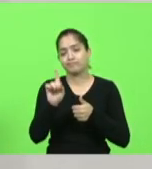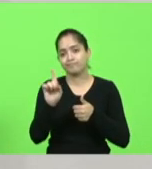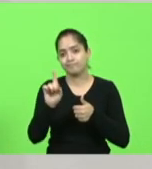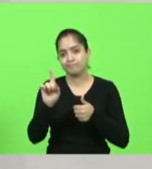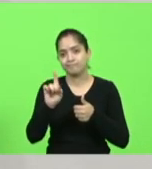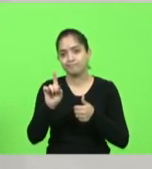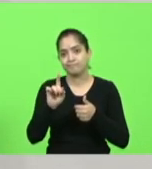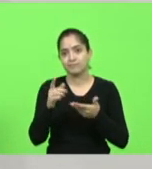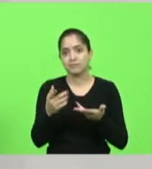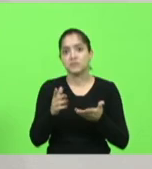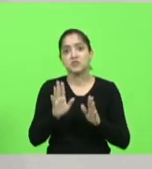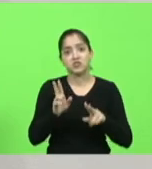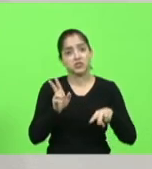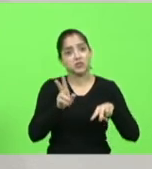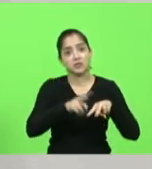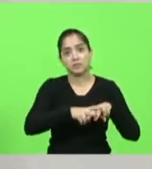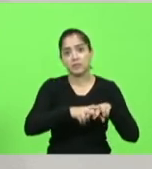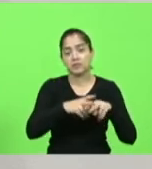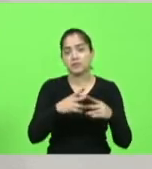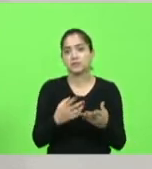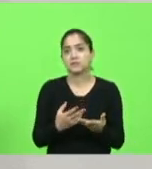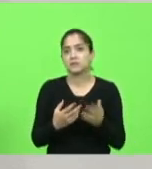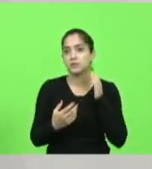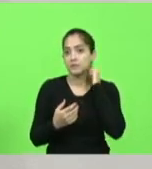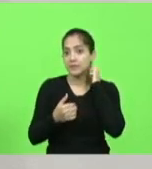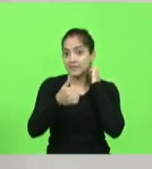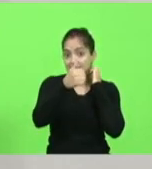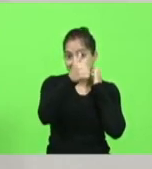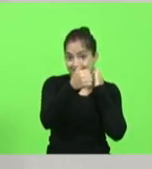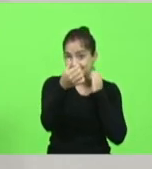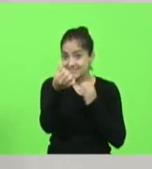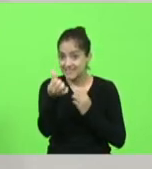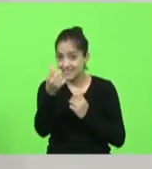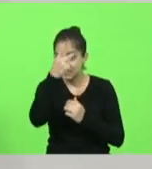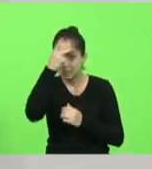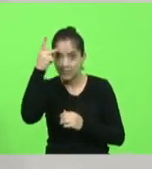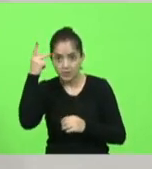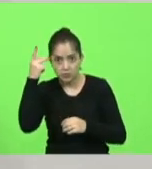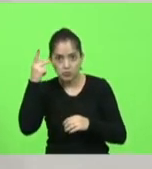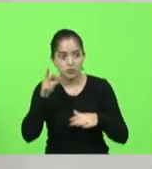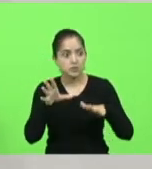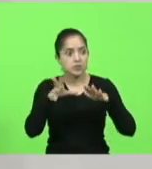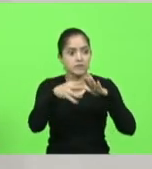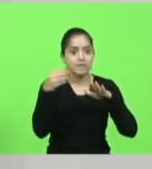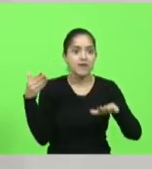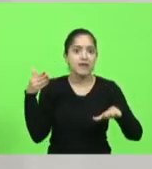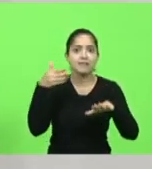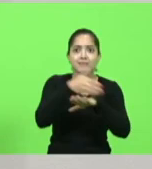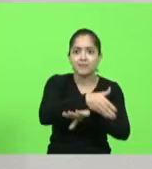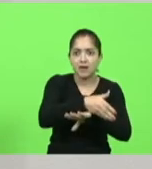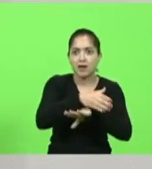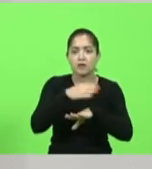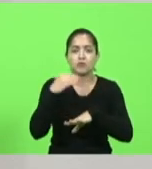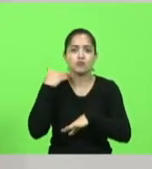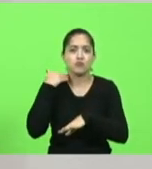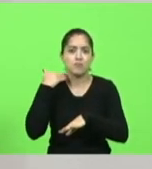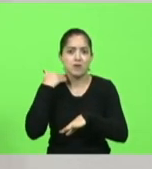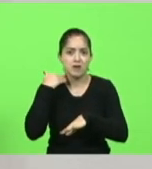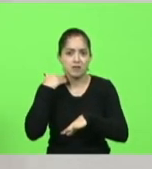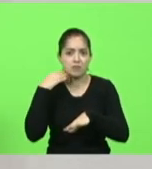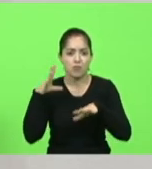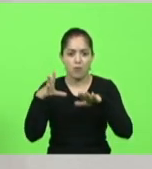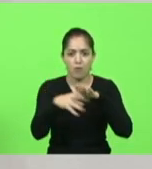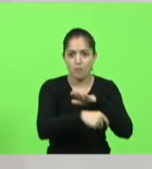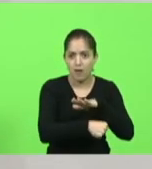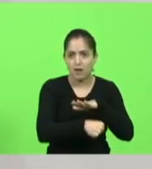estariam presos. Dezesseis daqueles assaltantes que sitiaram a cidade de Criciúma estão